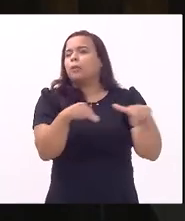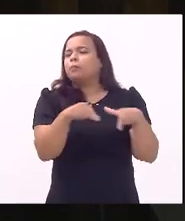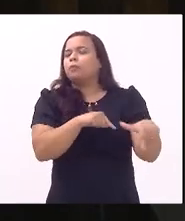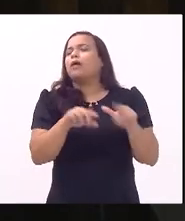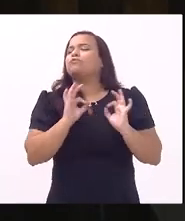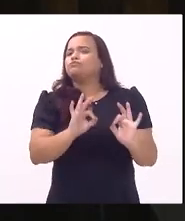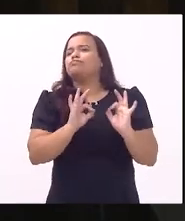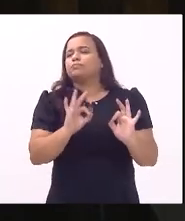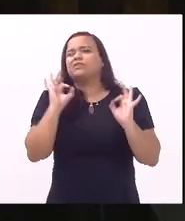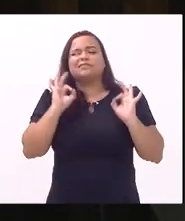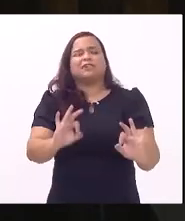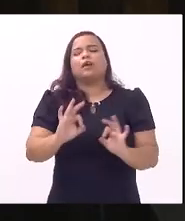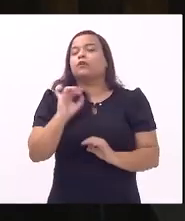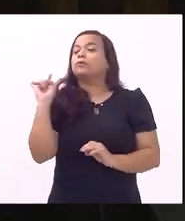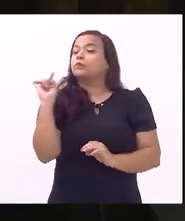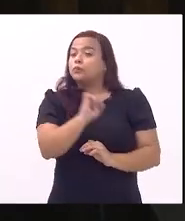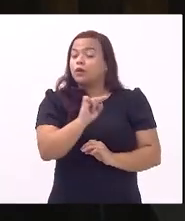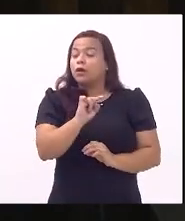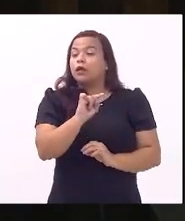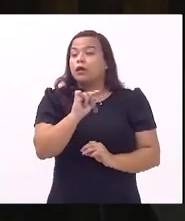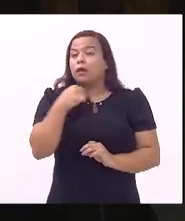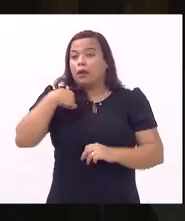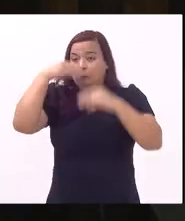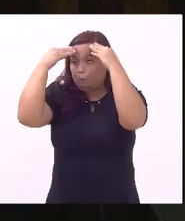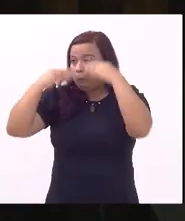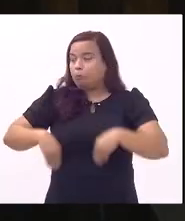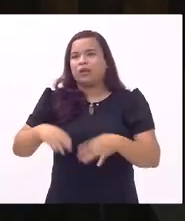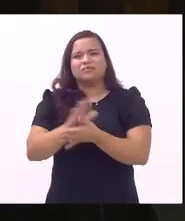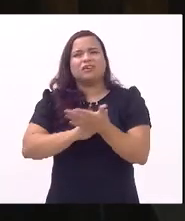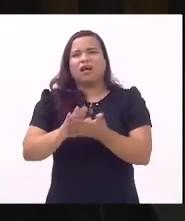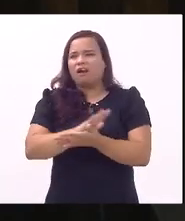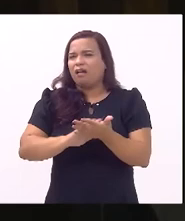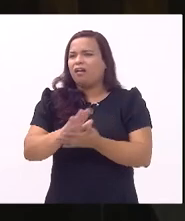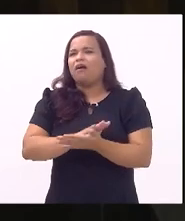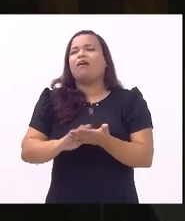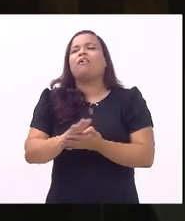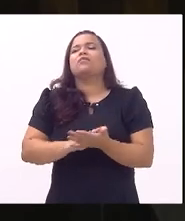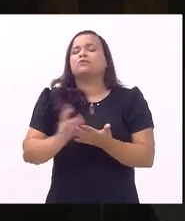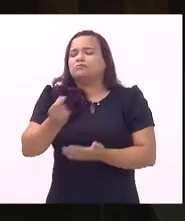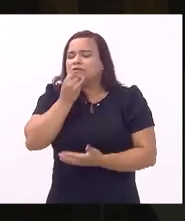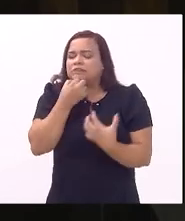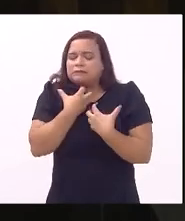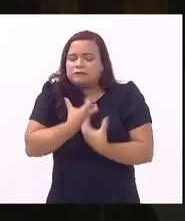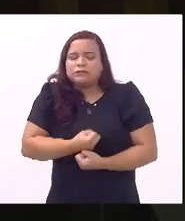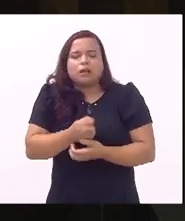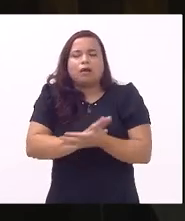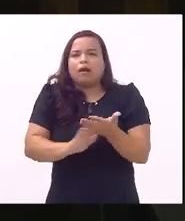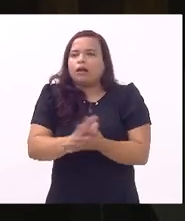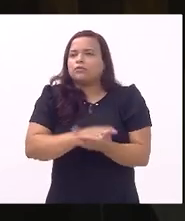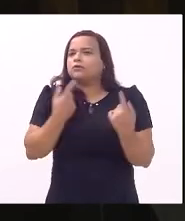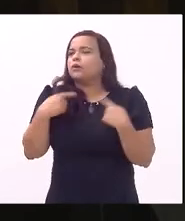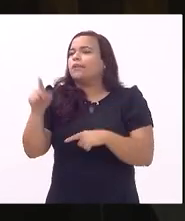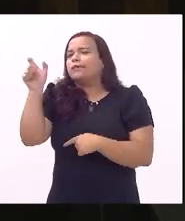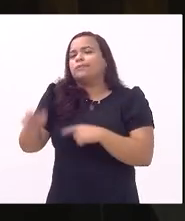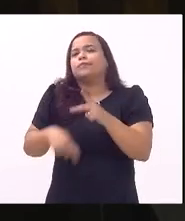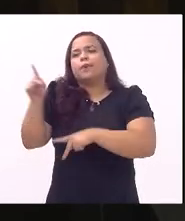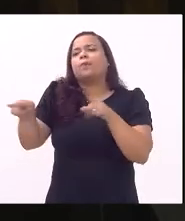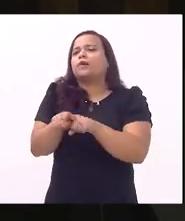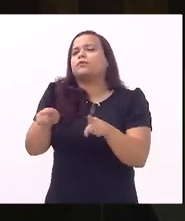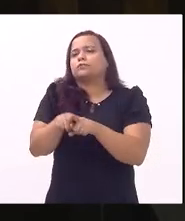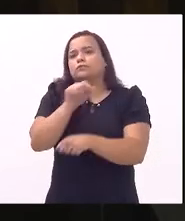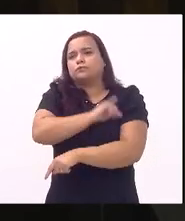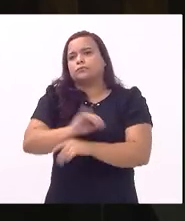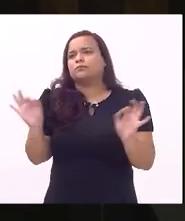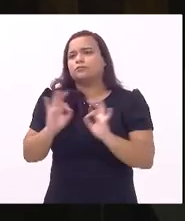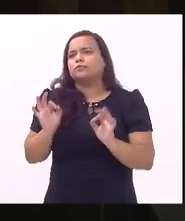certeza absoluta que o senhor não vai nos decepcionar não vai me decepcionar e não vai decepcionar a população do estado do Rio de Janeiro não é isso presidente